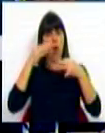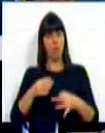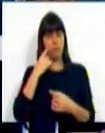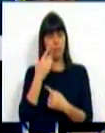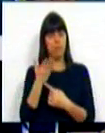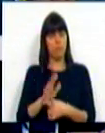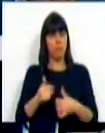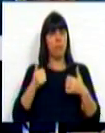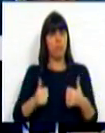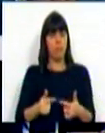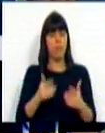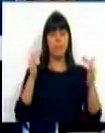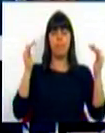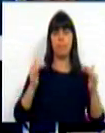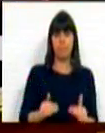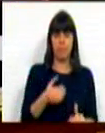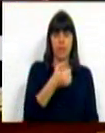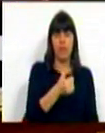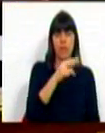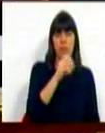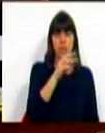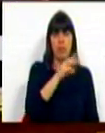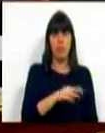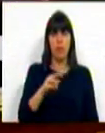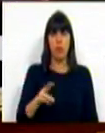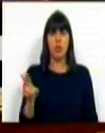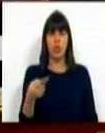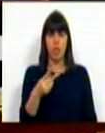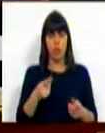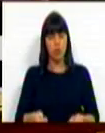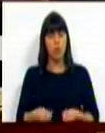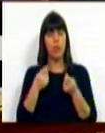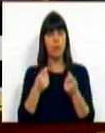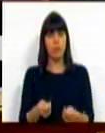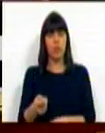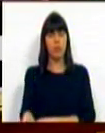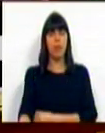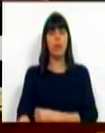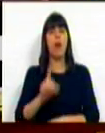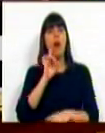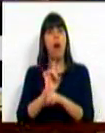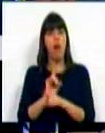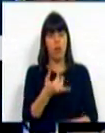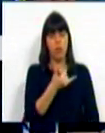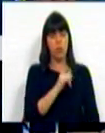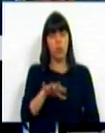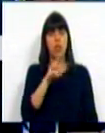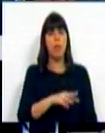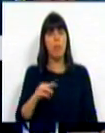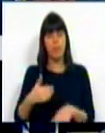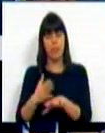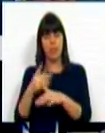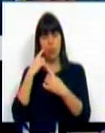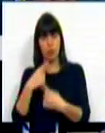mostram bem a diminuição em 530 milhões de euros no investimento, dos quais 200 milhões no